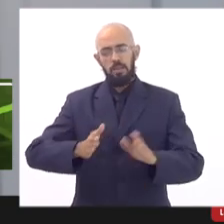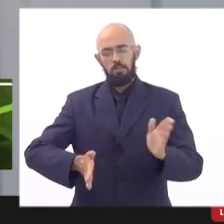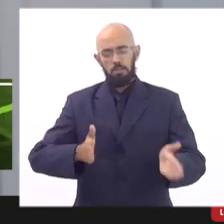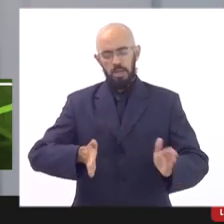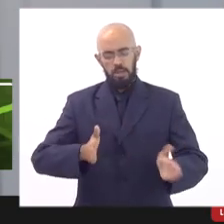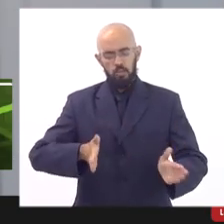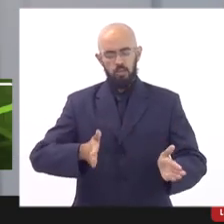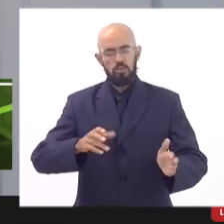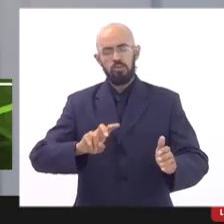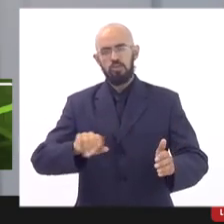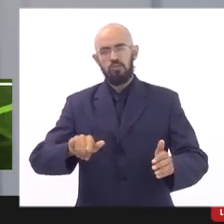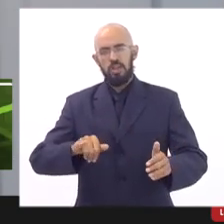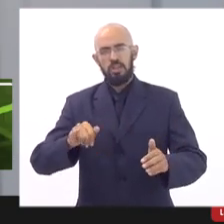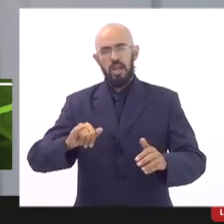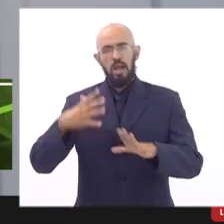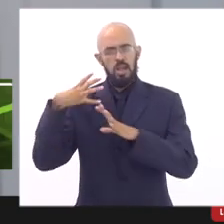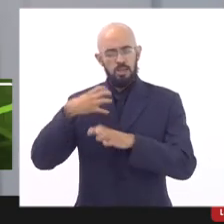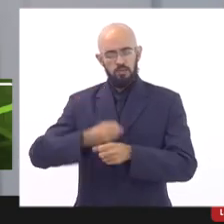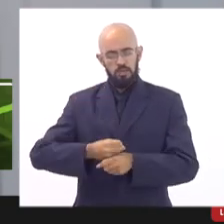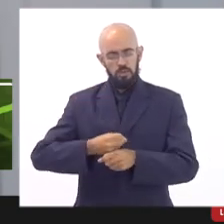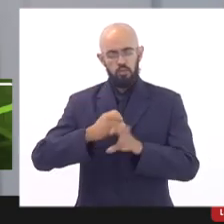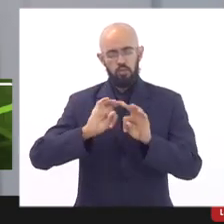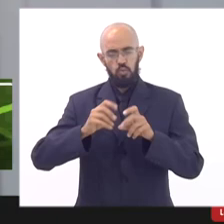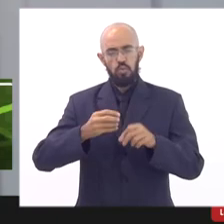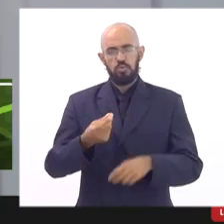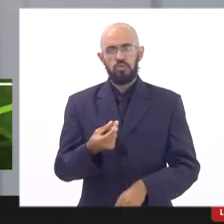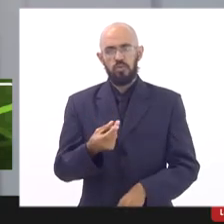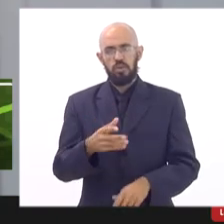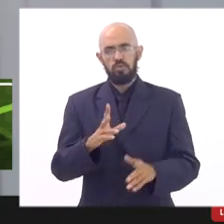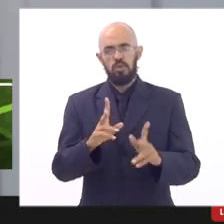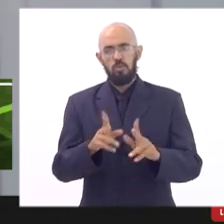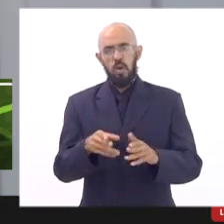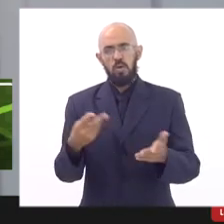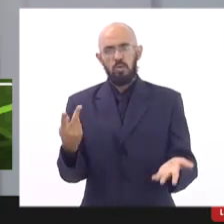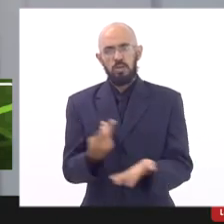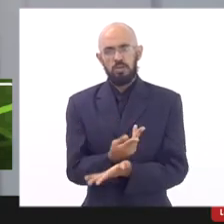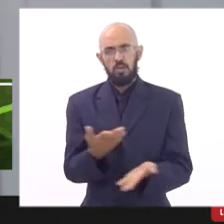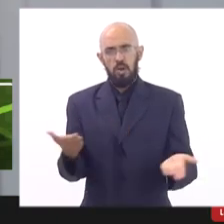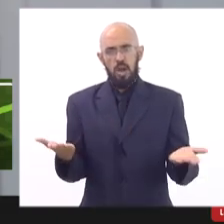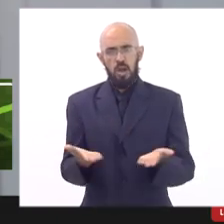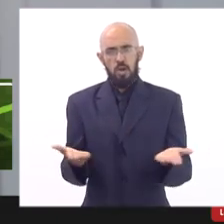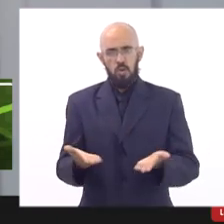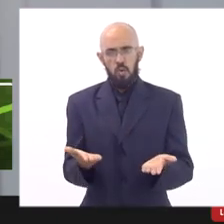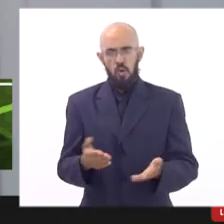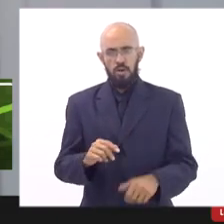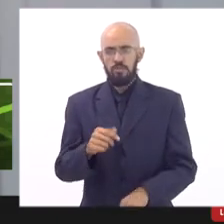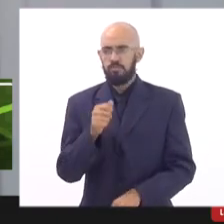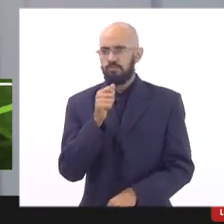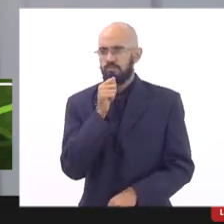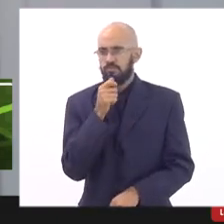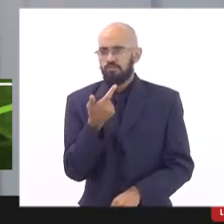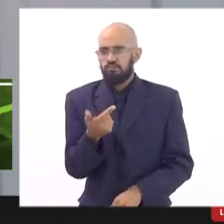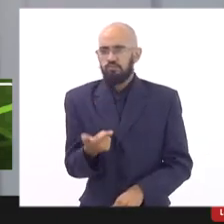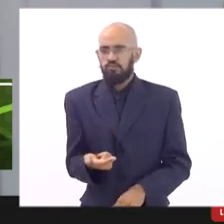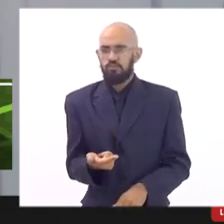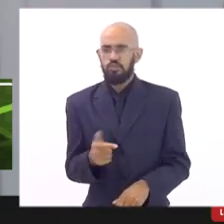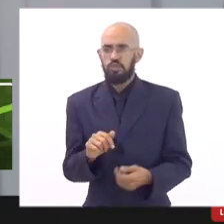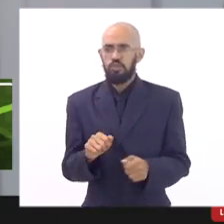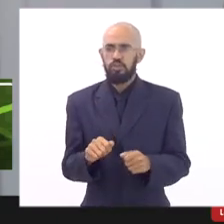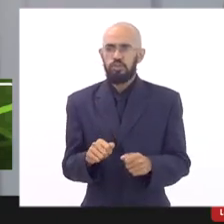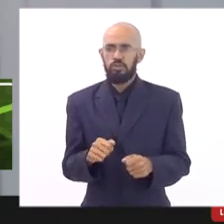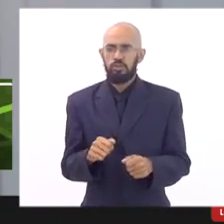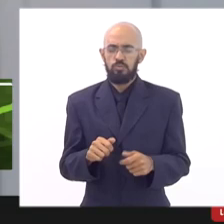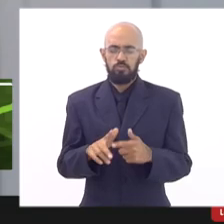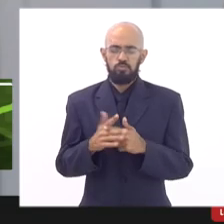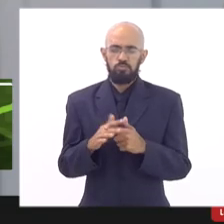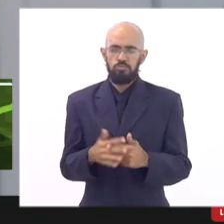valores como aconteceu agora não se tinha um aumento desde o primeiro mês do 21 e